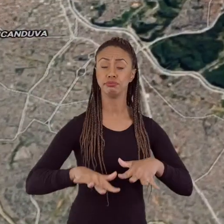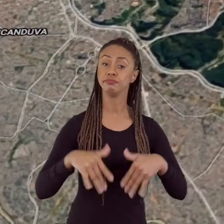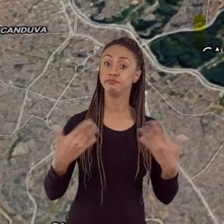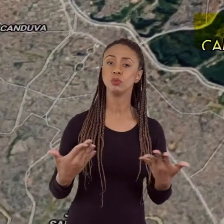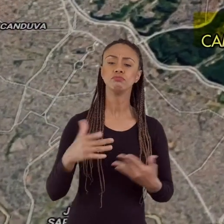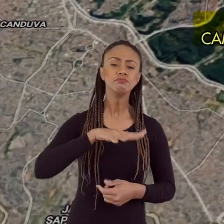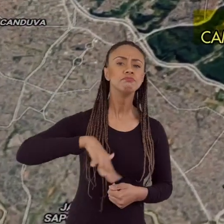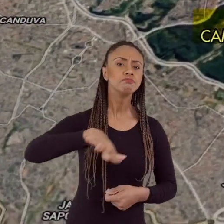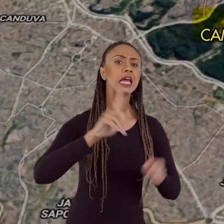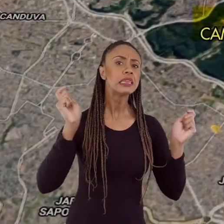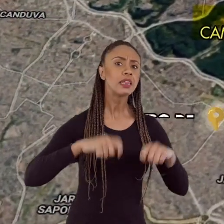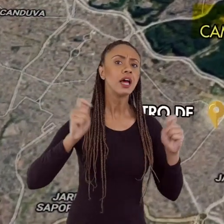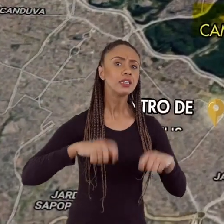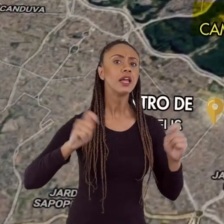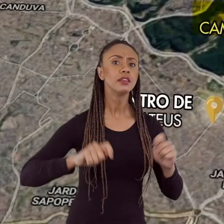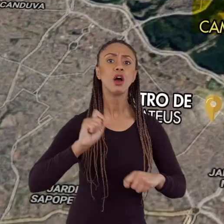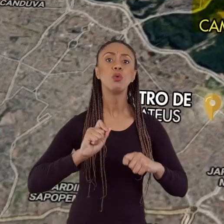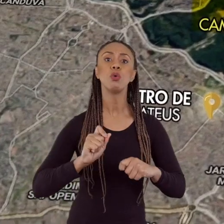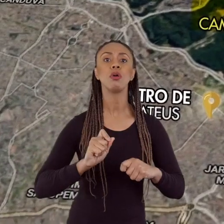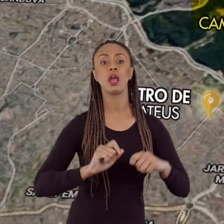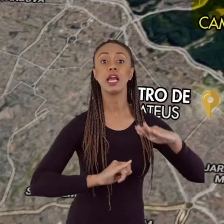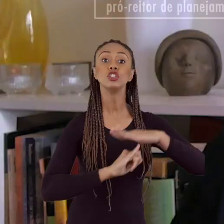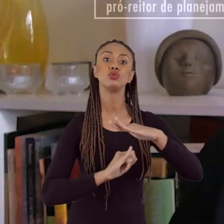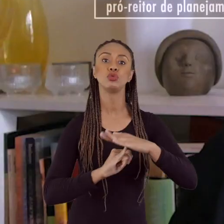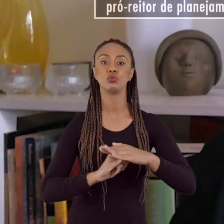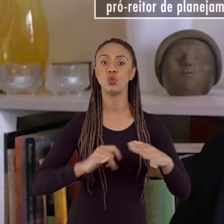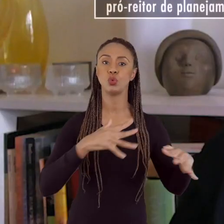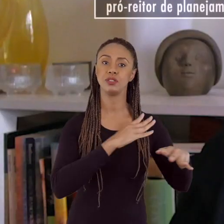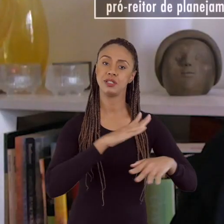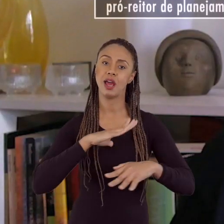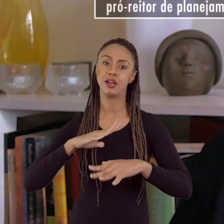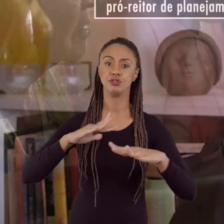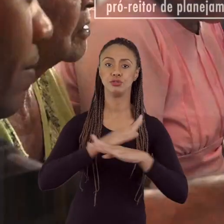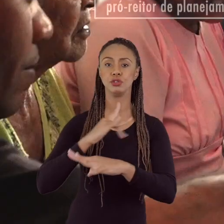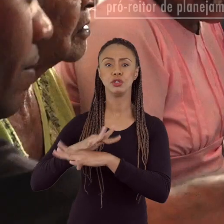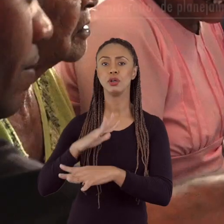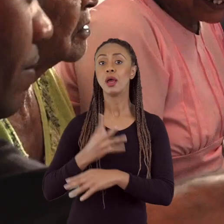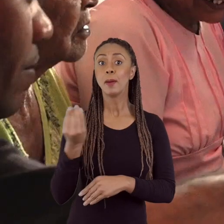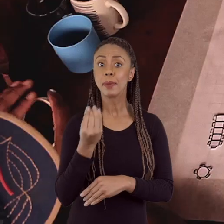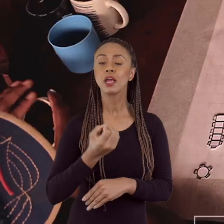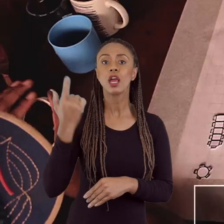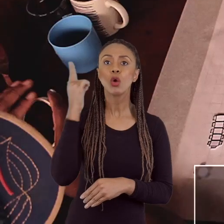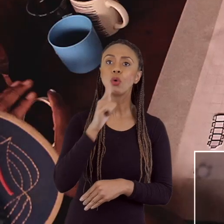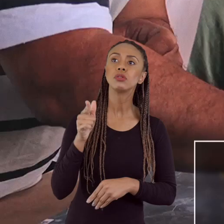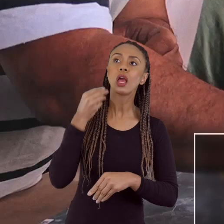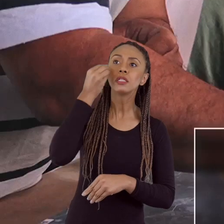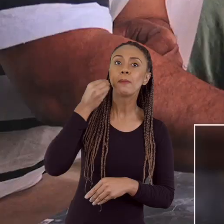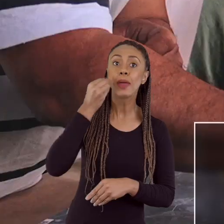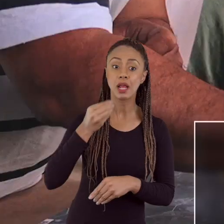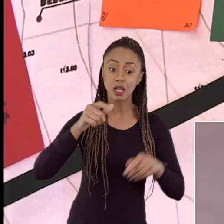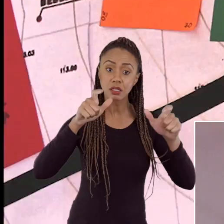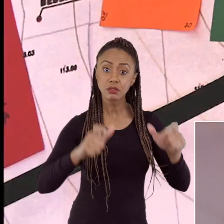que se entendeu necessário e possível de se criar um instituto das cidades para produzir conhecimento socialmente referenciado, baseado nas